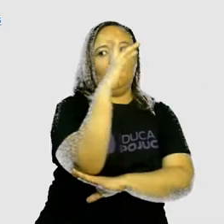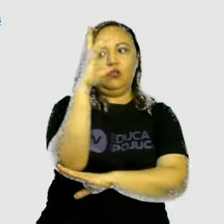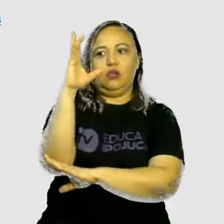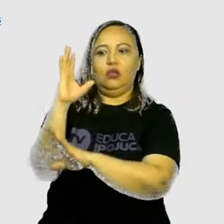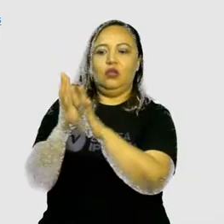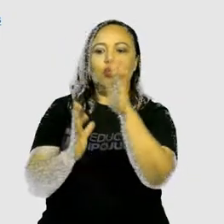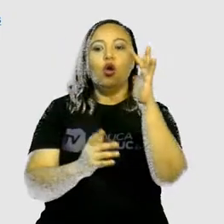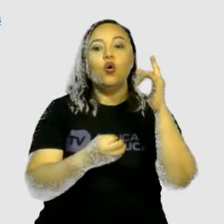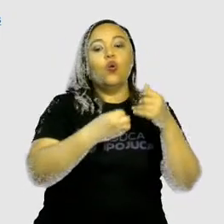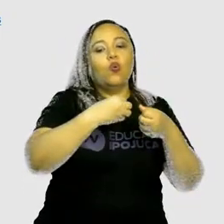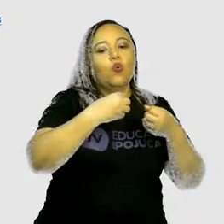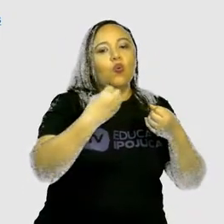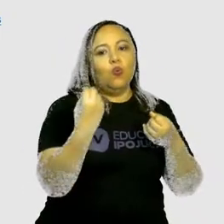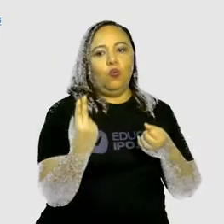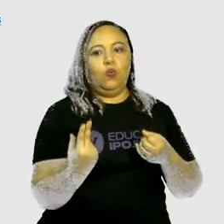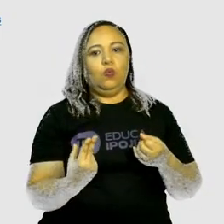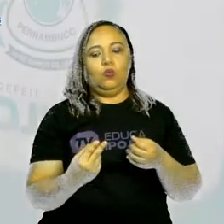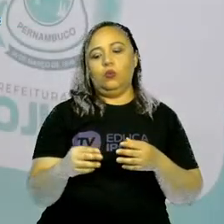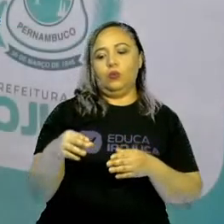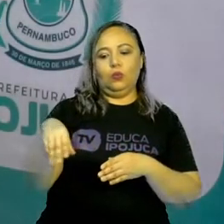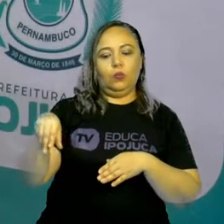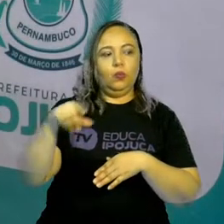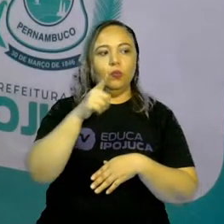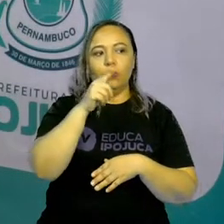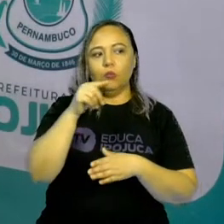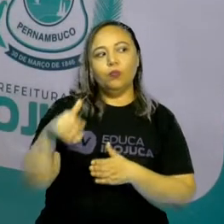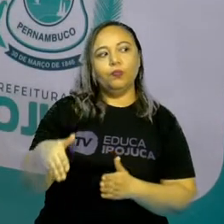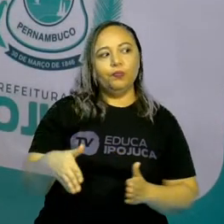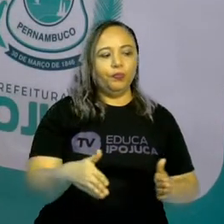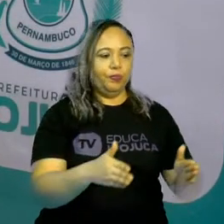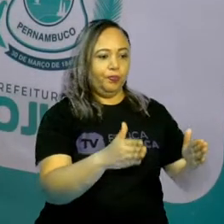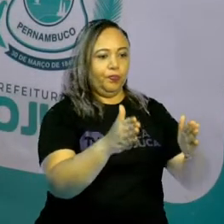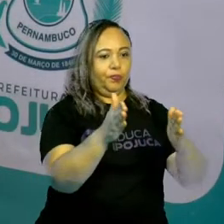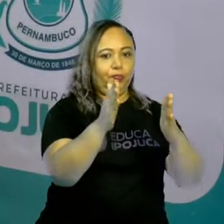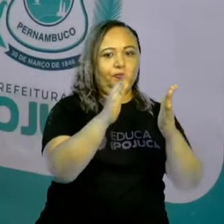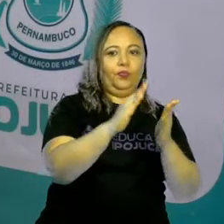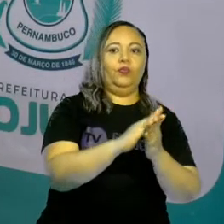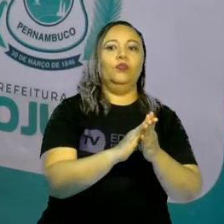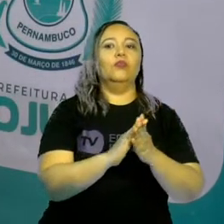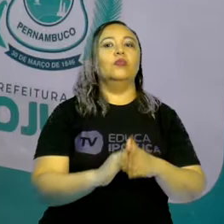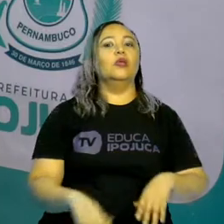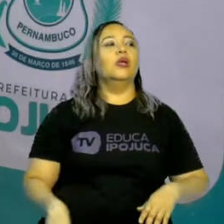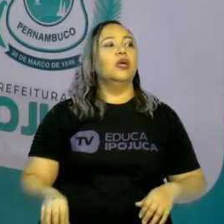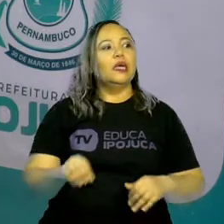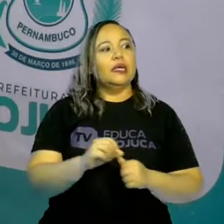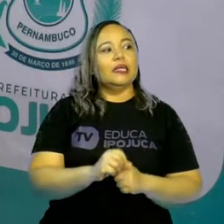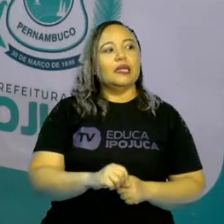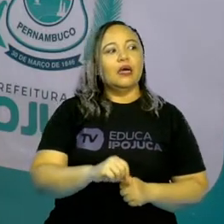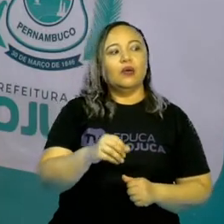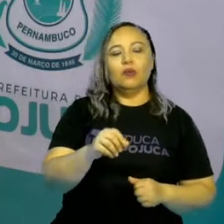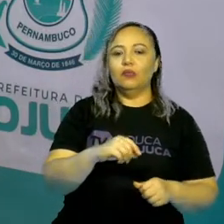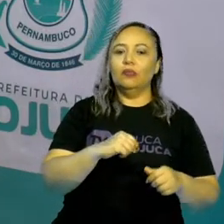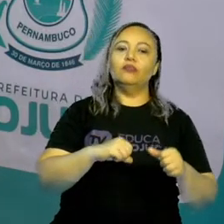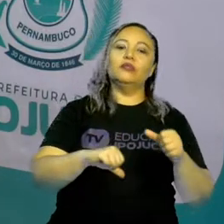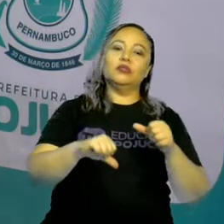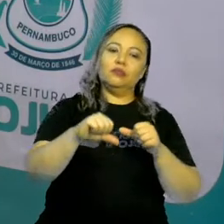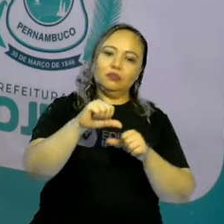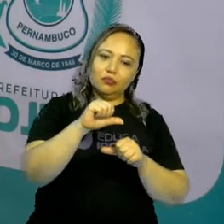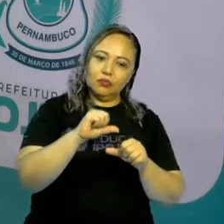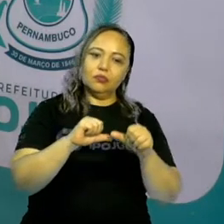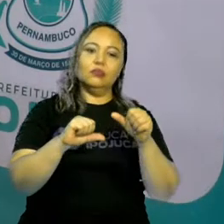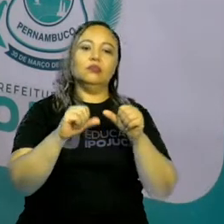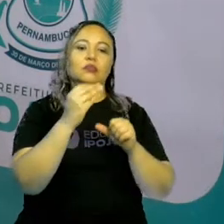A vazante e a enchente das águas regulam as dinâmicas de alimentação, trabalho e